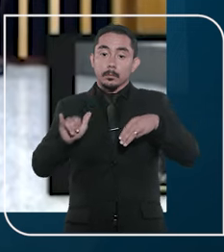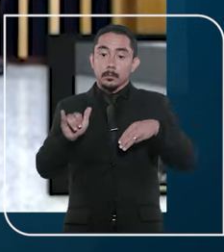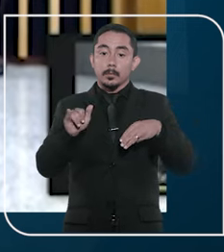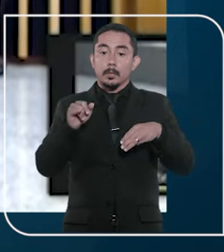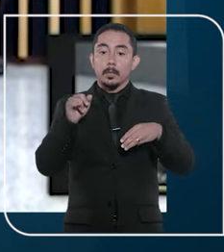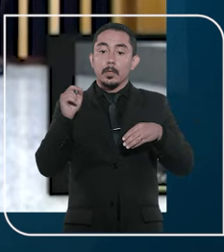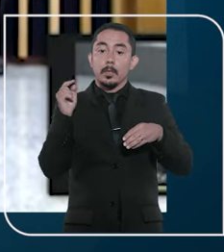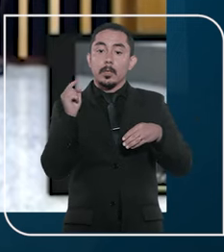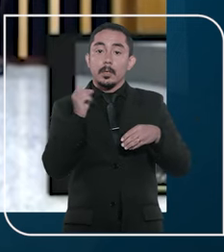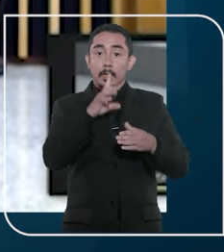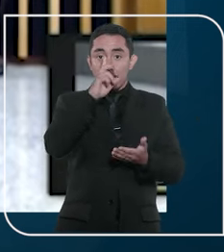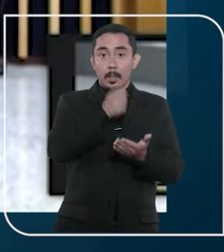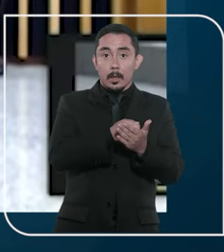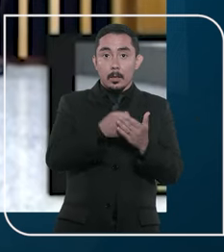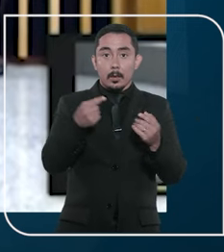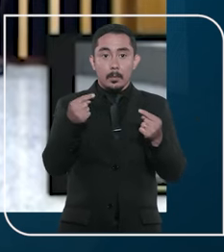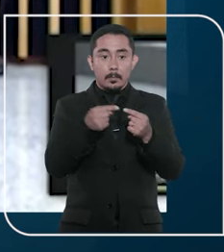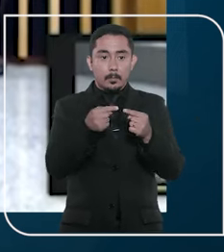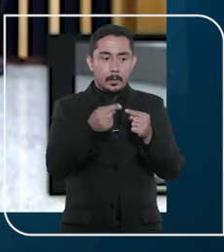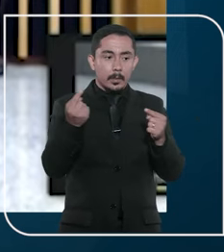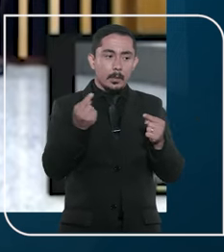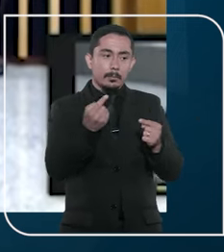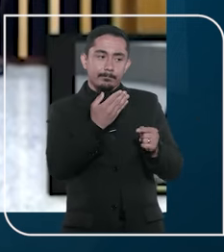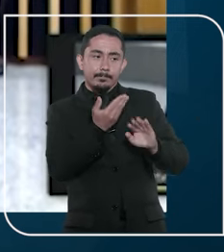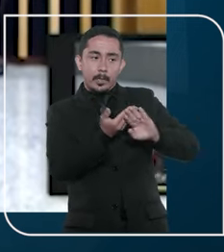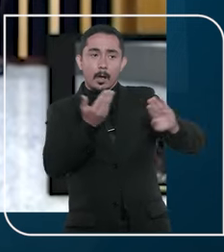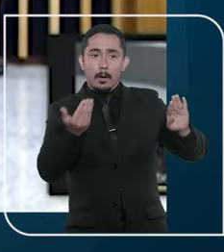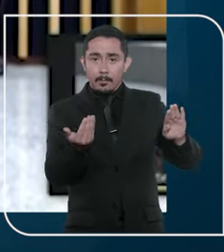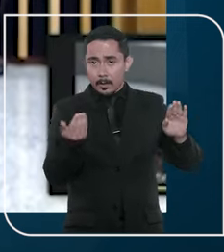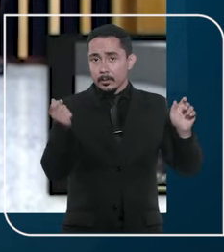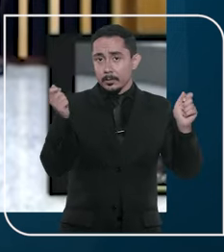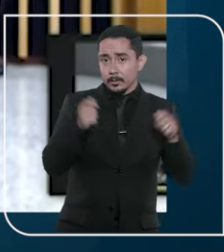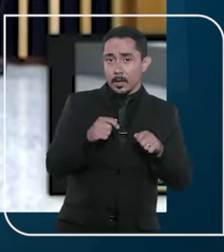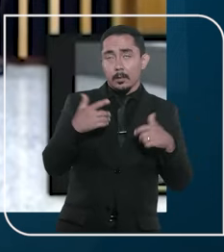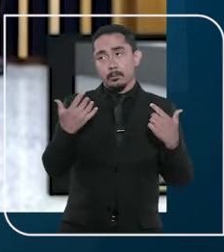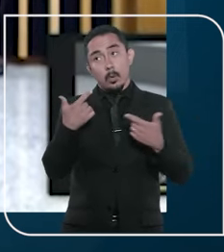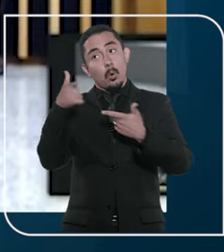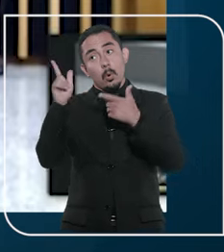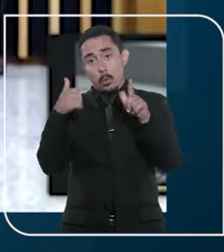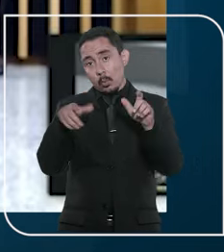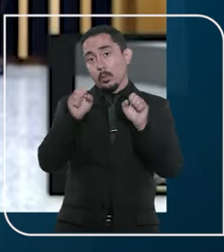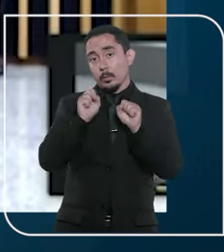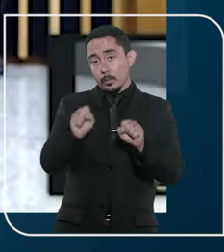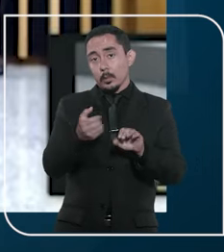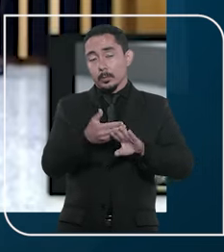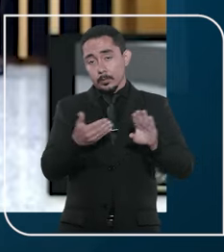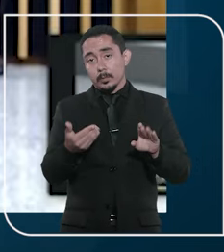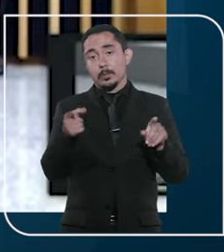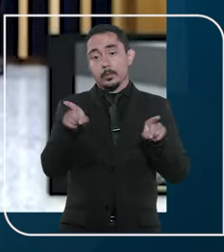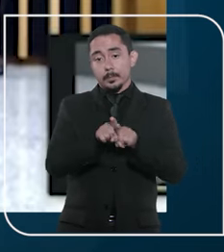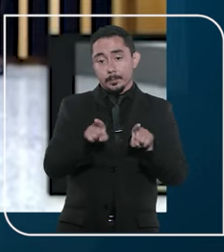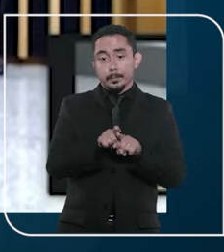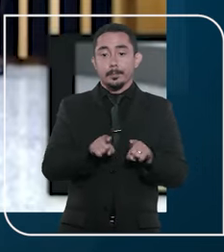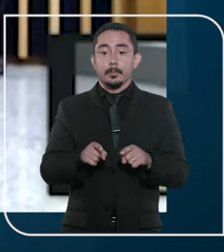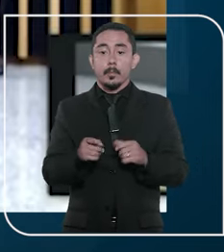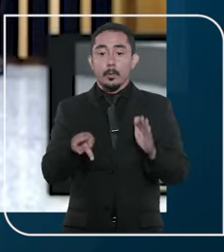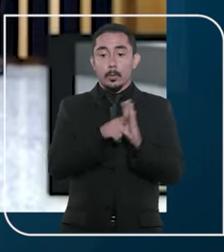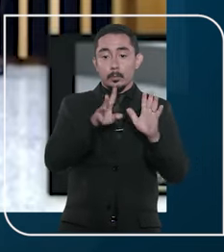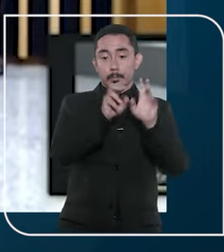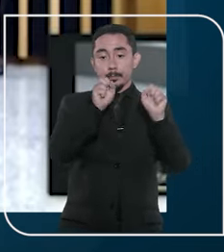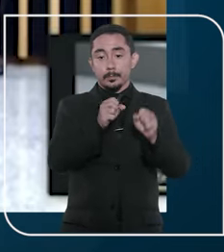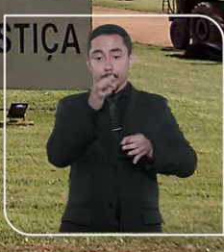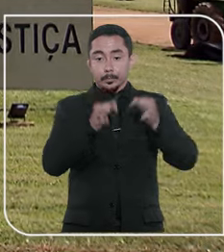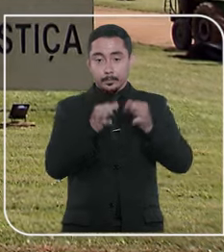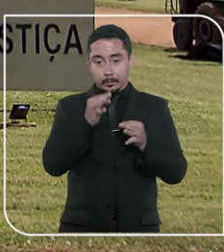segundo a ministra Nancy Andrigue, a decisão não impede que o afastamento seja reavaliado em outros inquéritos contra o político no